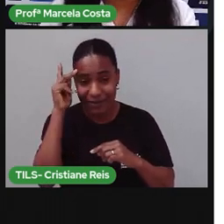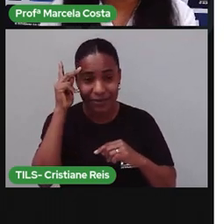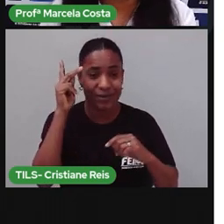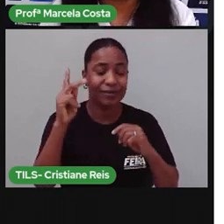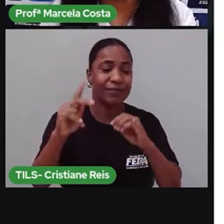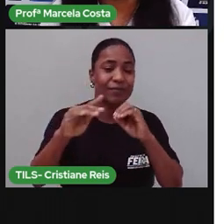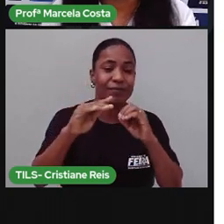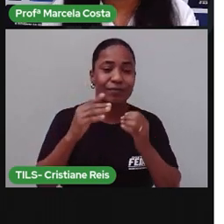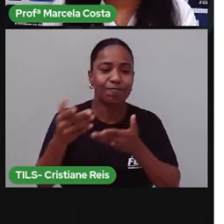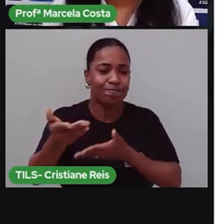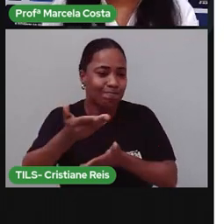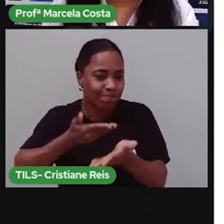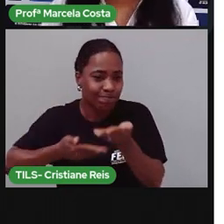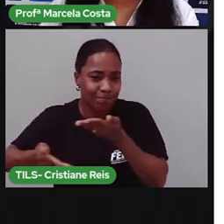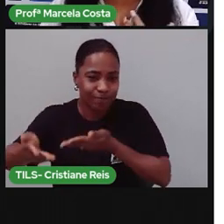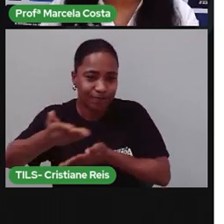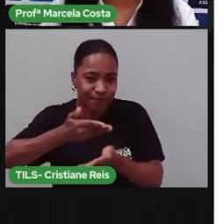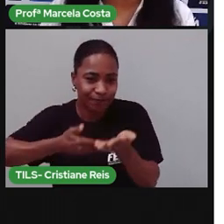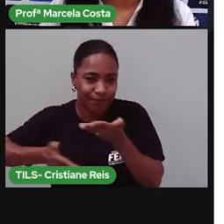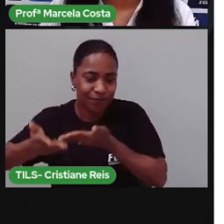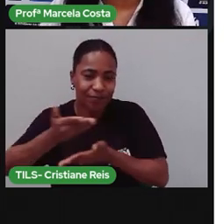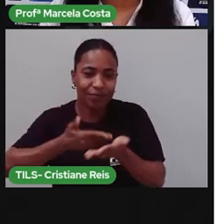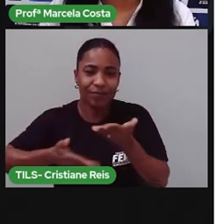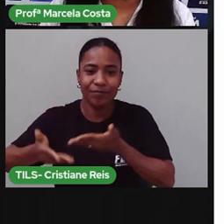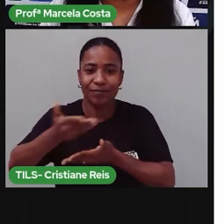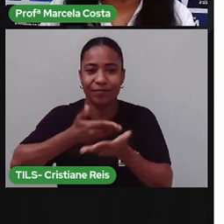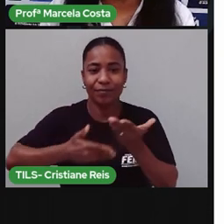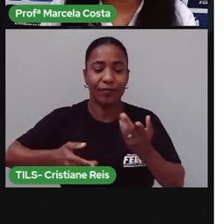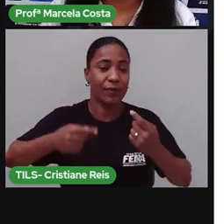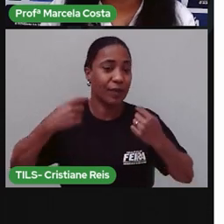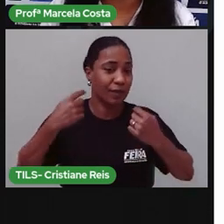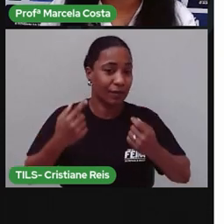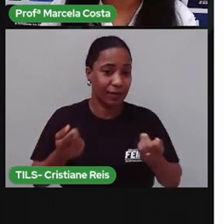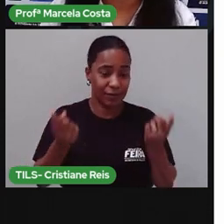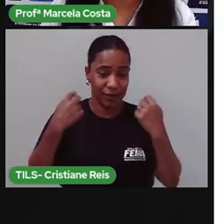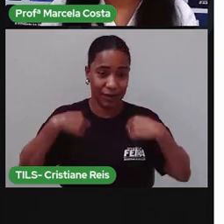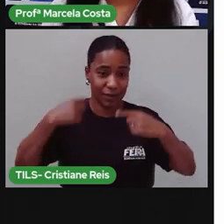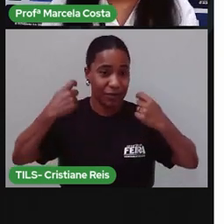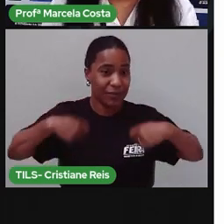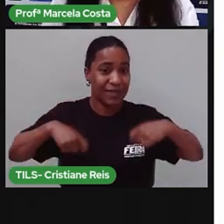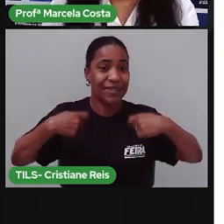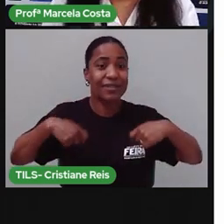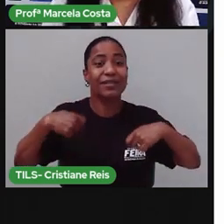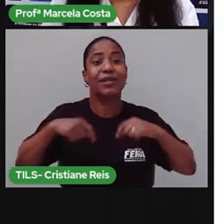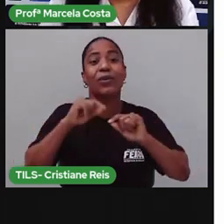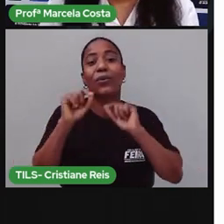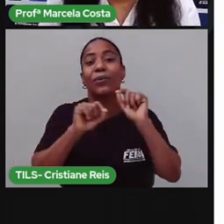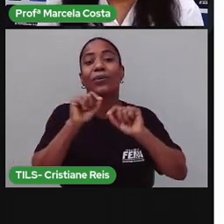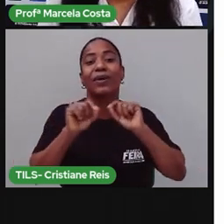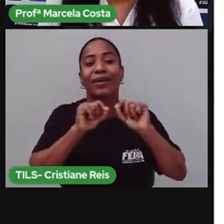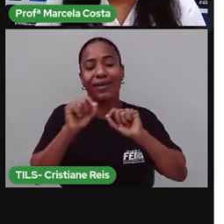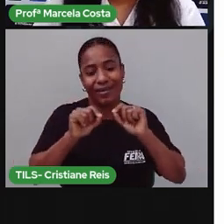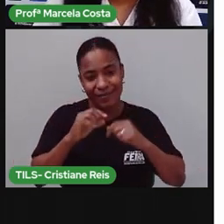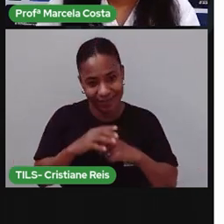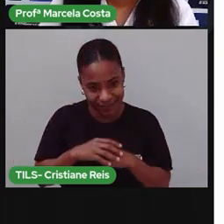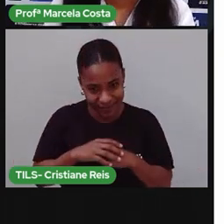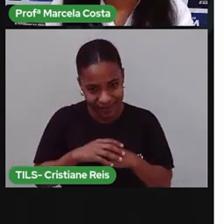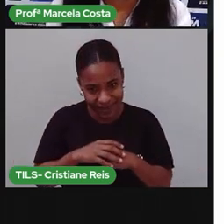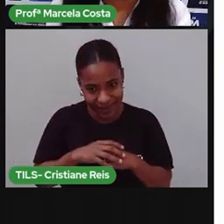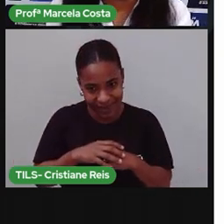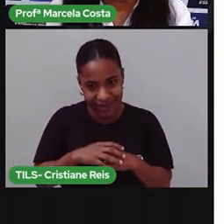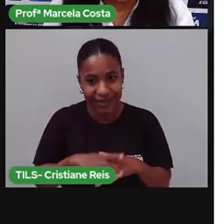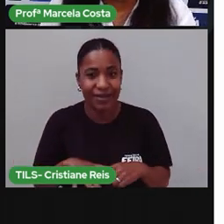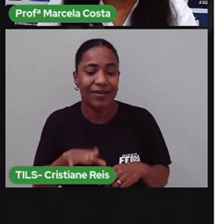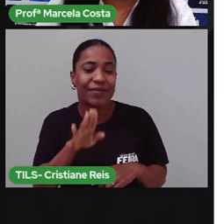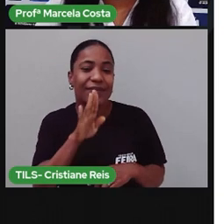estabelecer relações. Elas possam saber as necessidades umas das outras. Você conhece